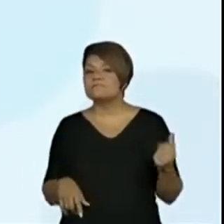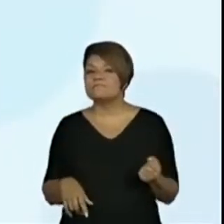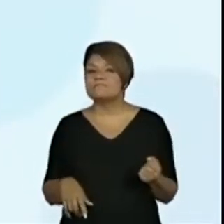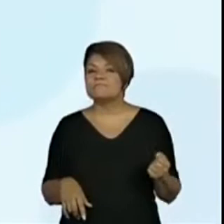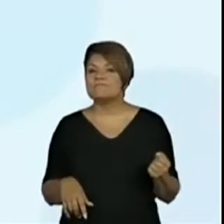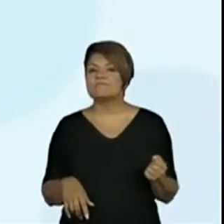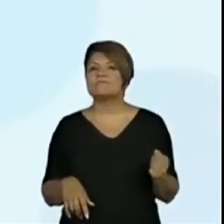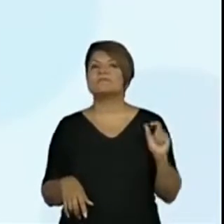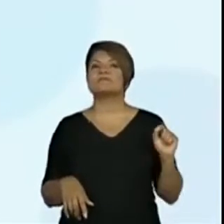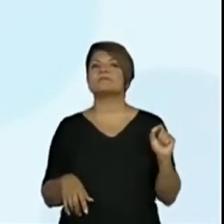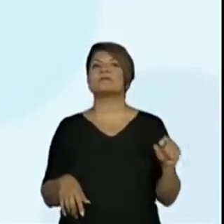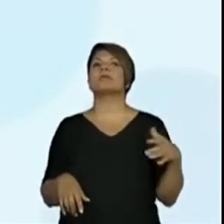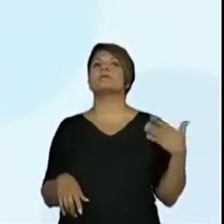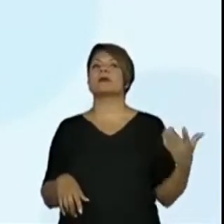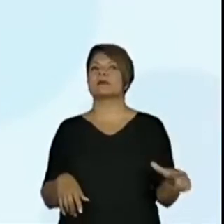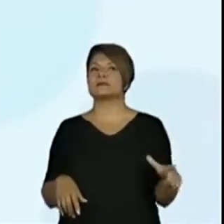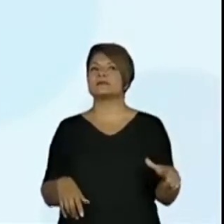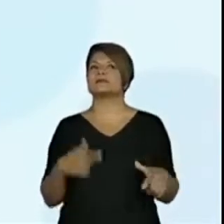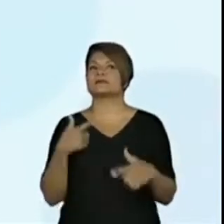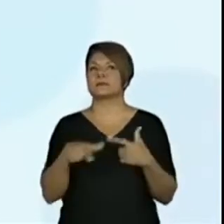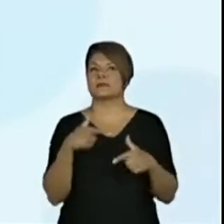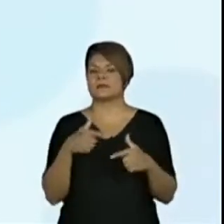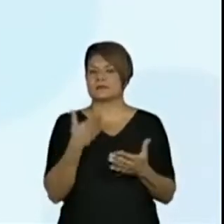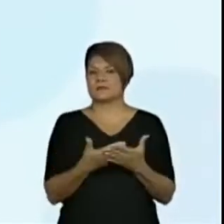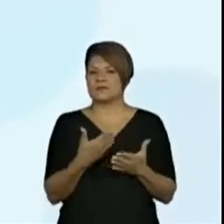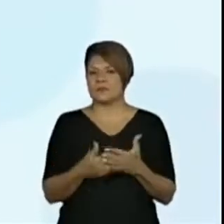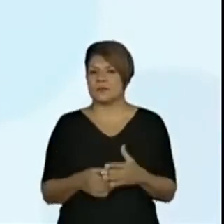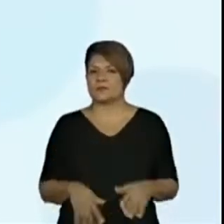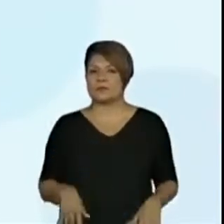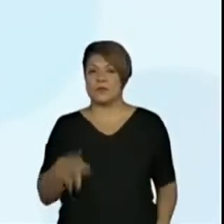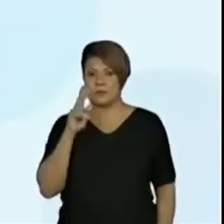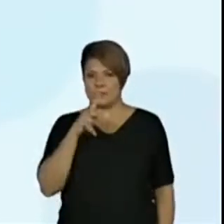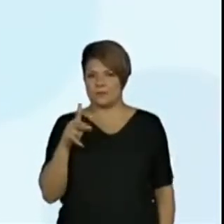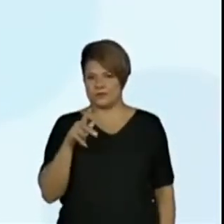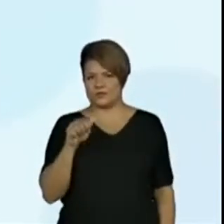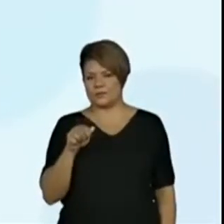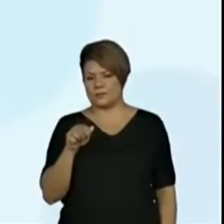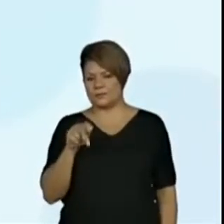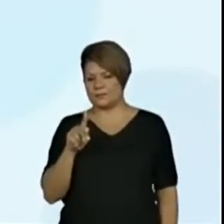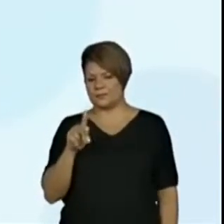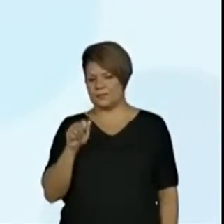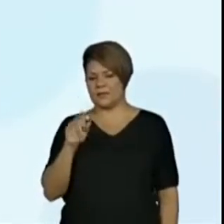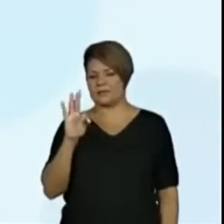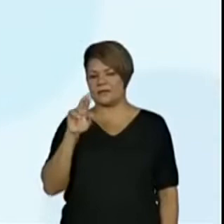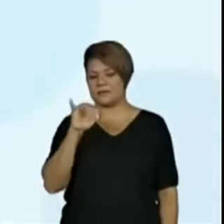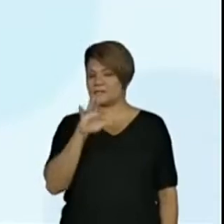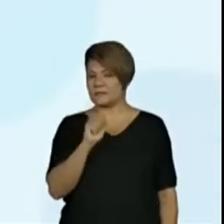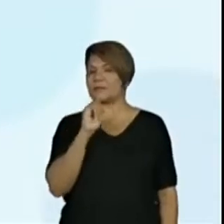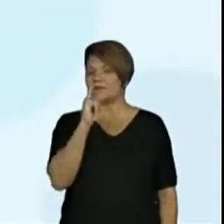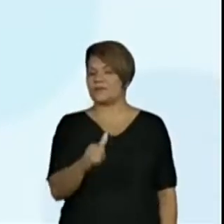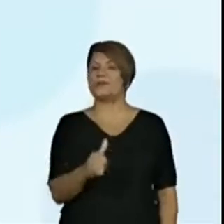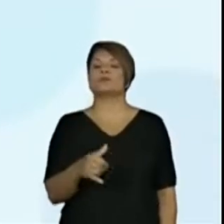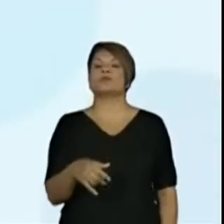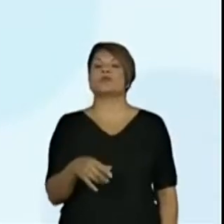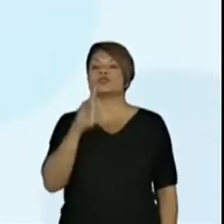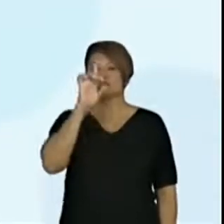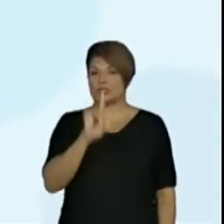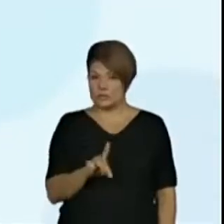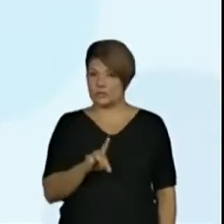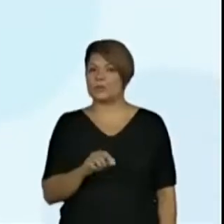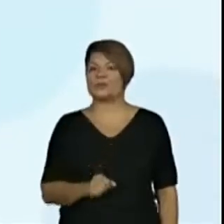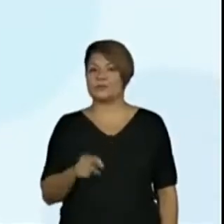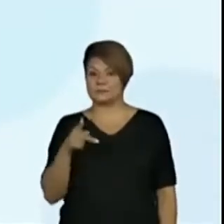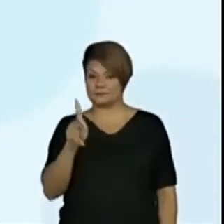Quem mais trabalha na escola? A professora Patrícia falou a diretora. Tem diretora, tem professor. O